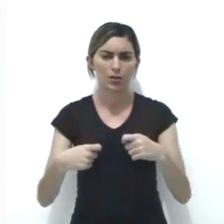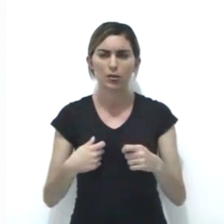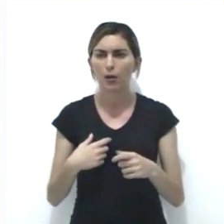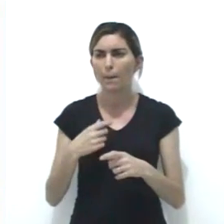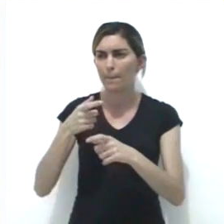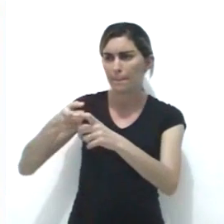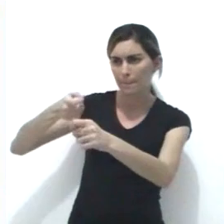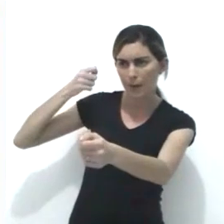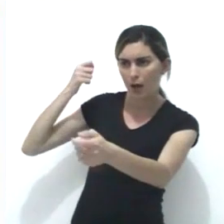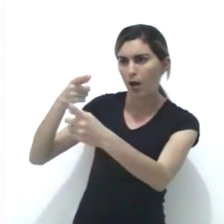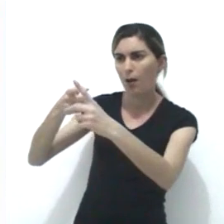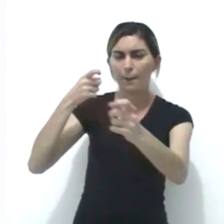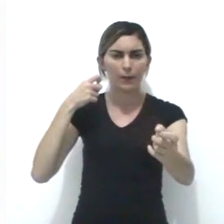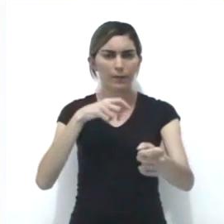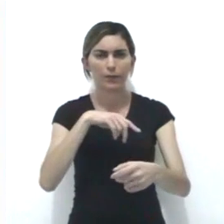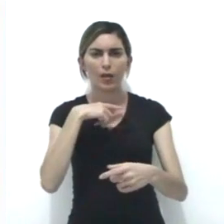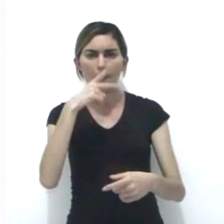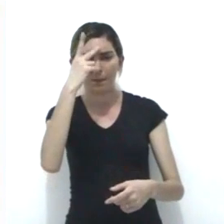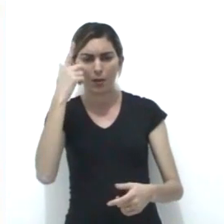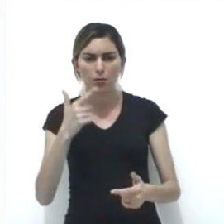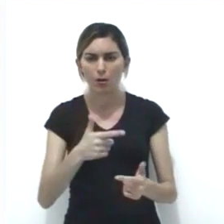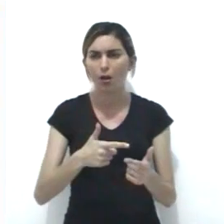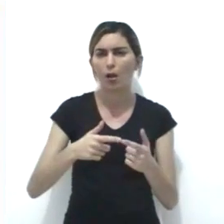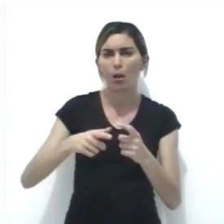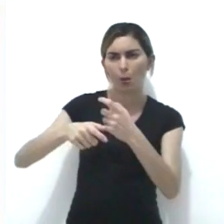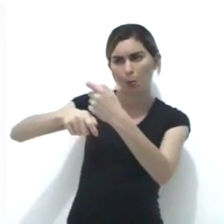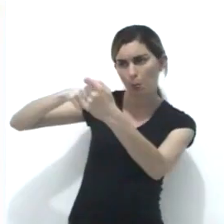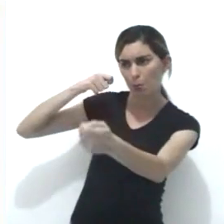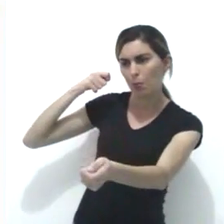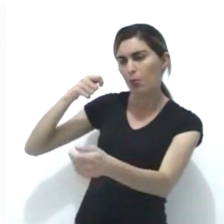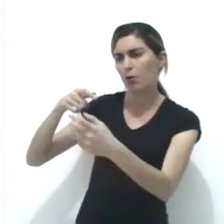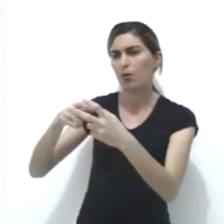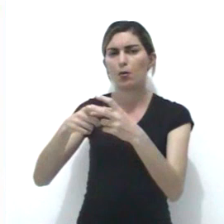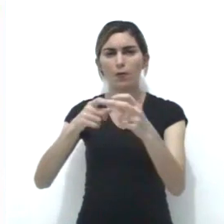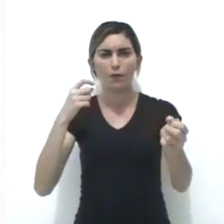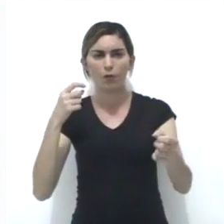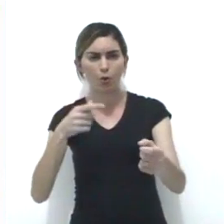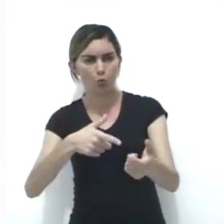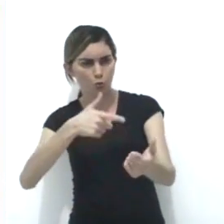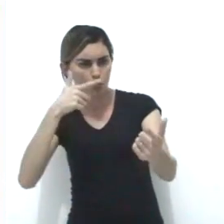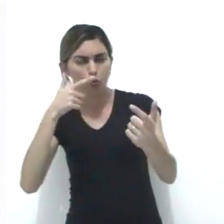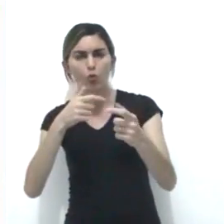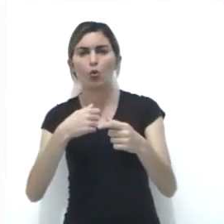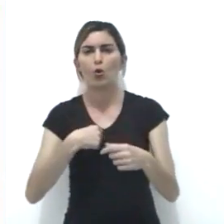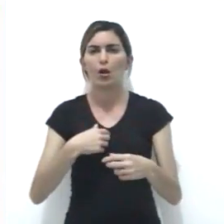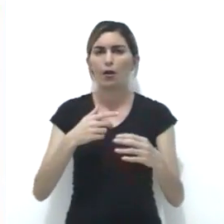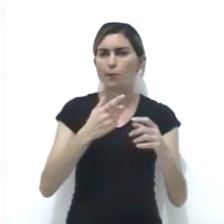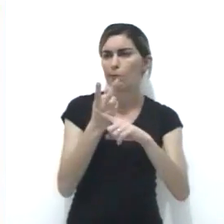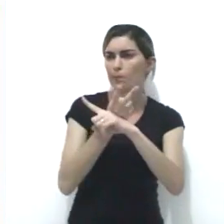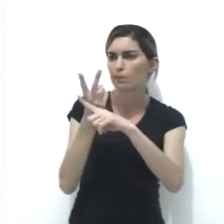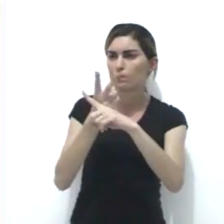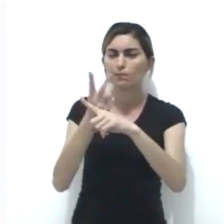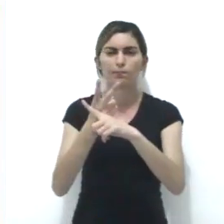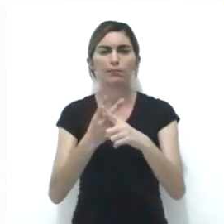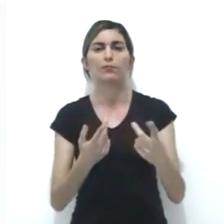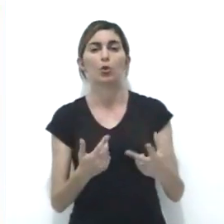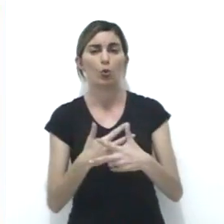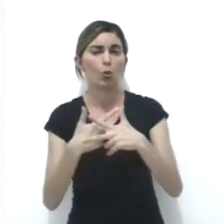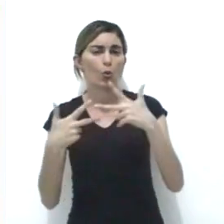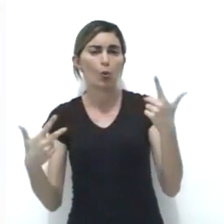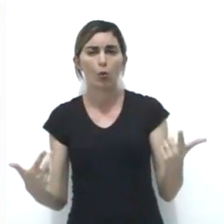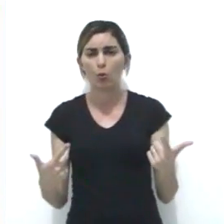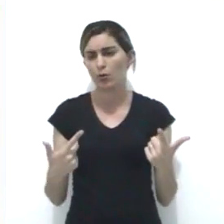deveriam ser caçados, as pessoas armadas com lanças, com flechas para suas caçadas